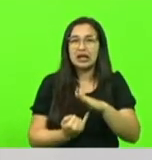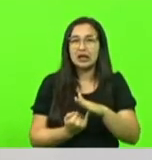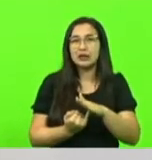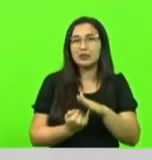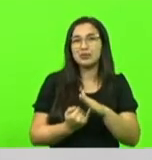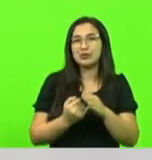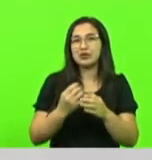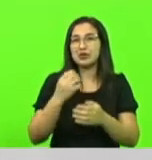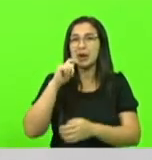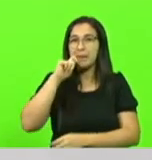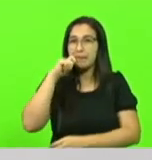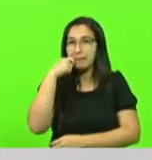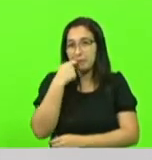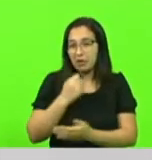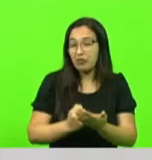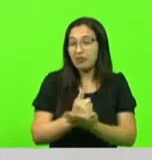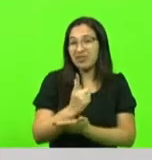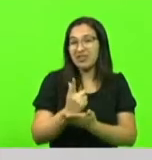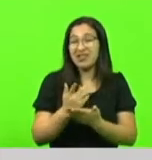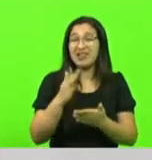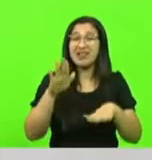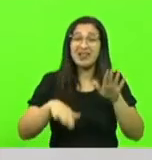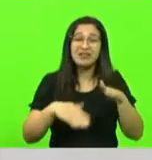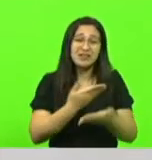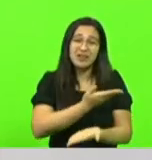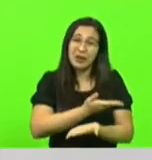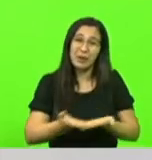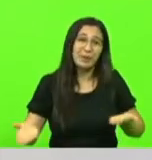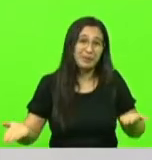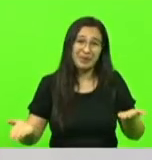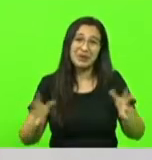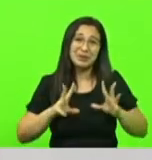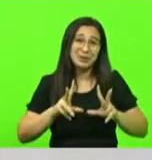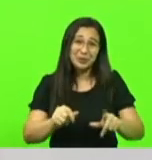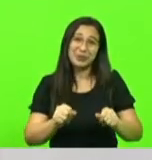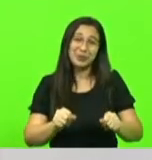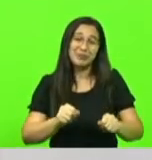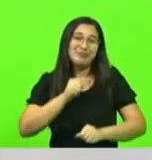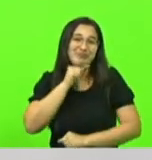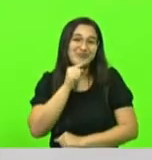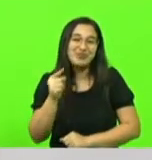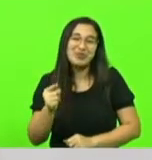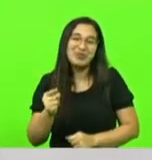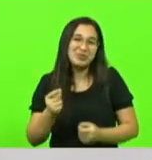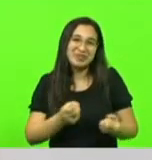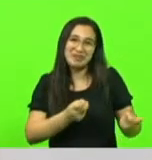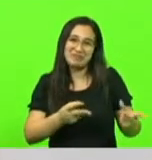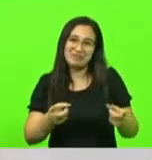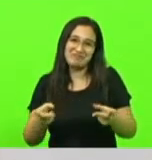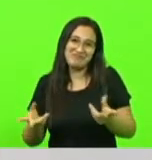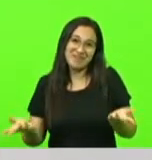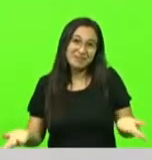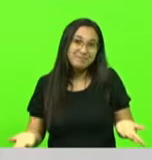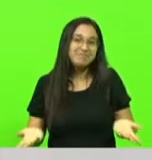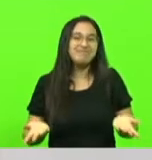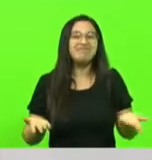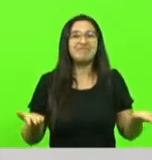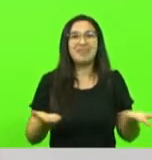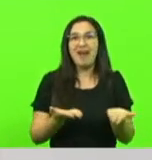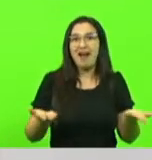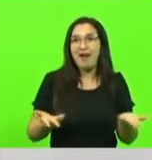e o produtor perdia praticamente a sua safra, não conseguiria mais vender. E agora, com a